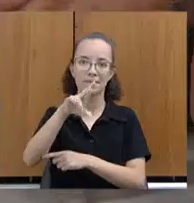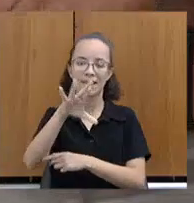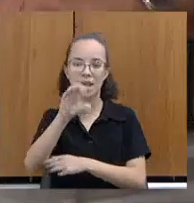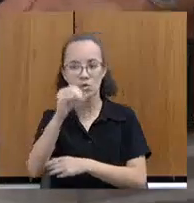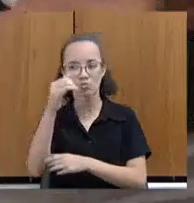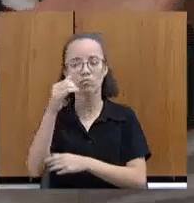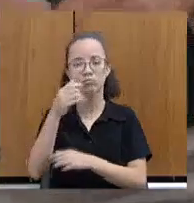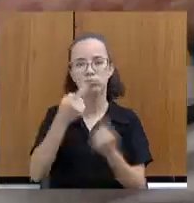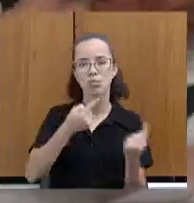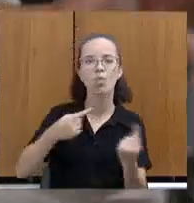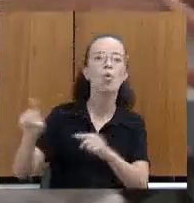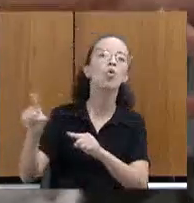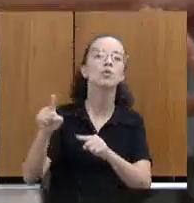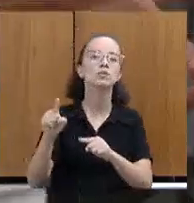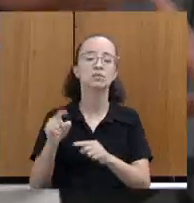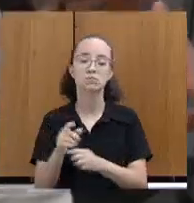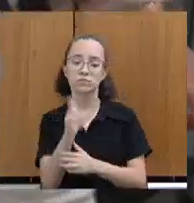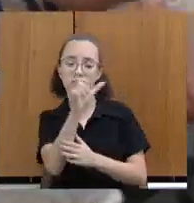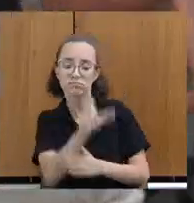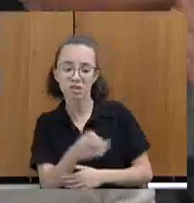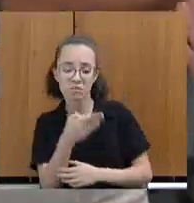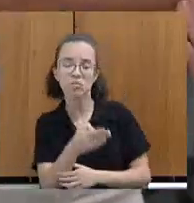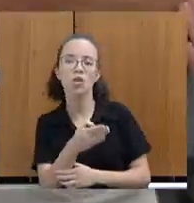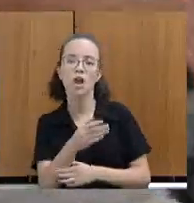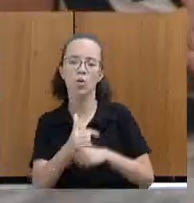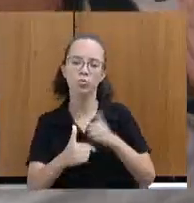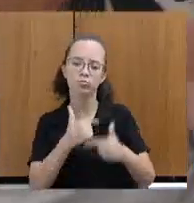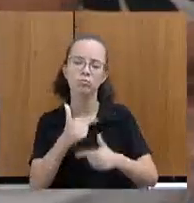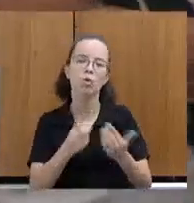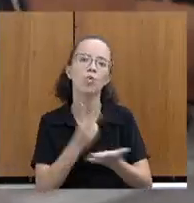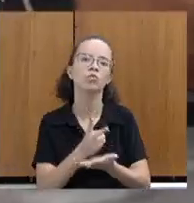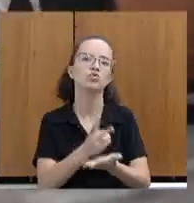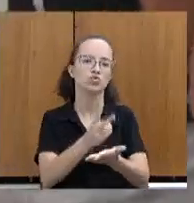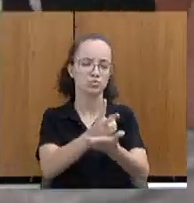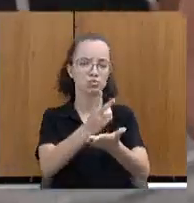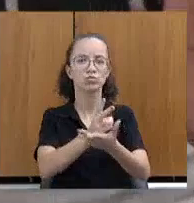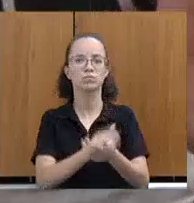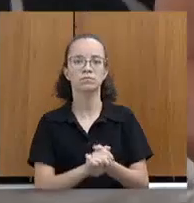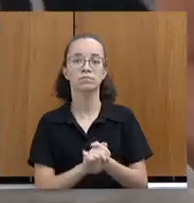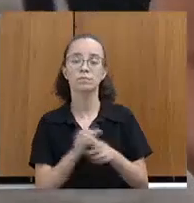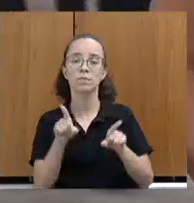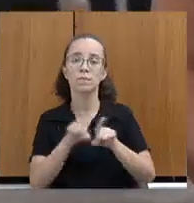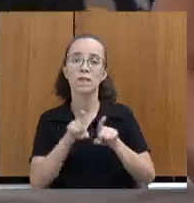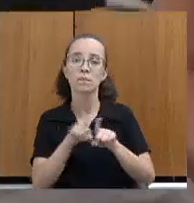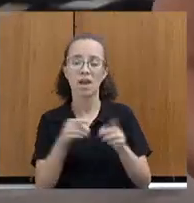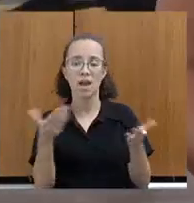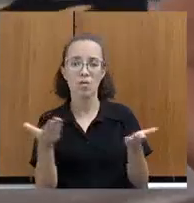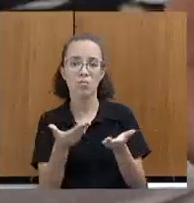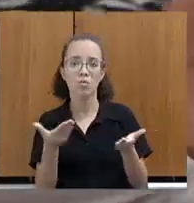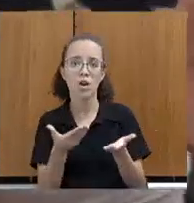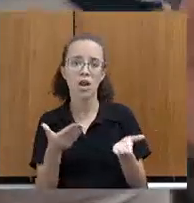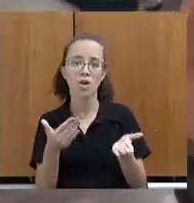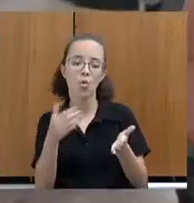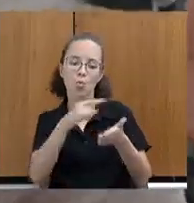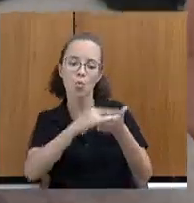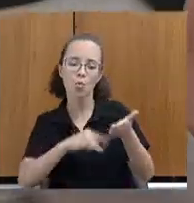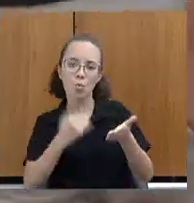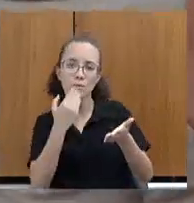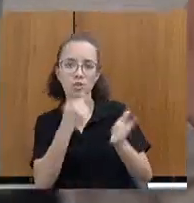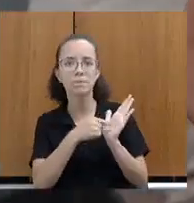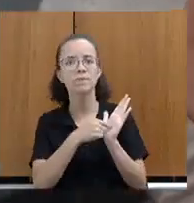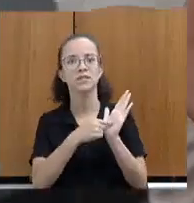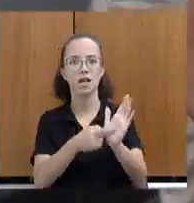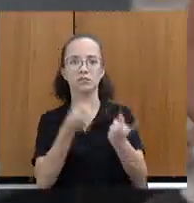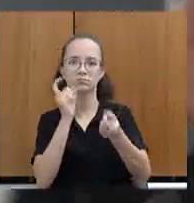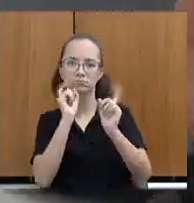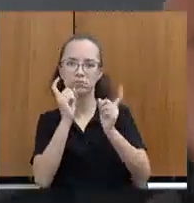Vicente continua em pleno exercício de seus encargos. Registra-se por fim e o requerimento foi apresentado em